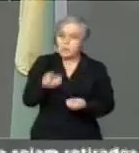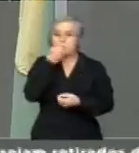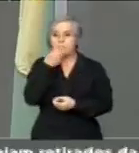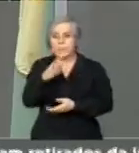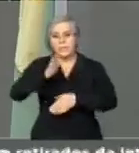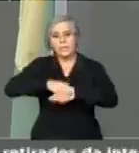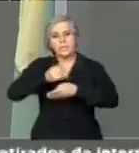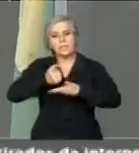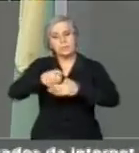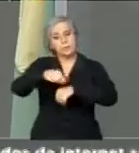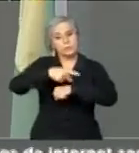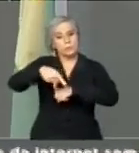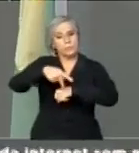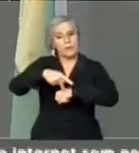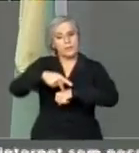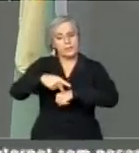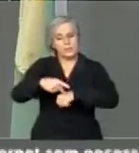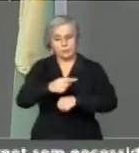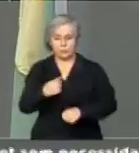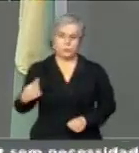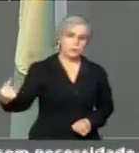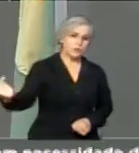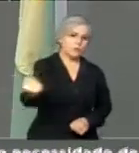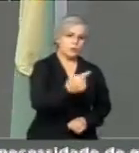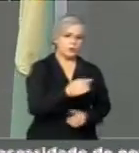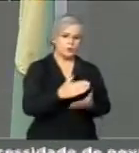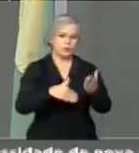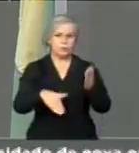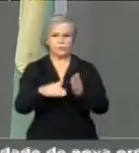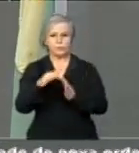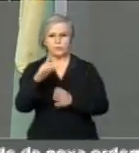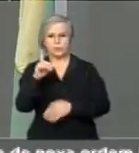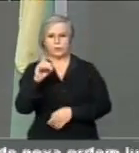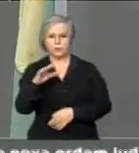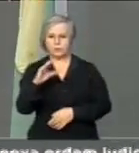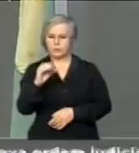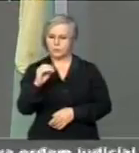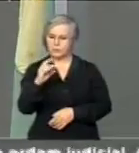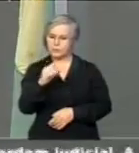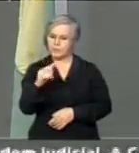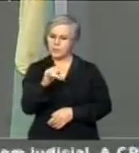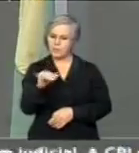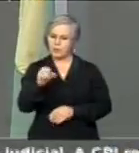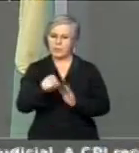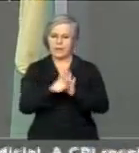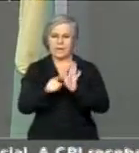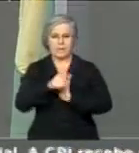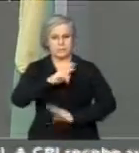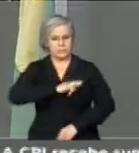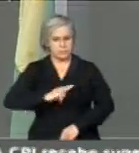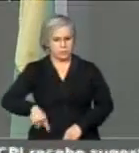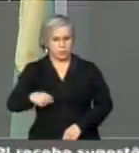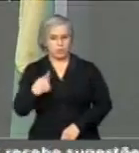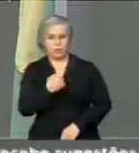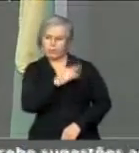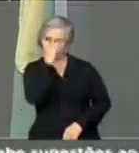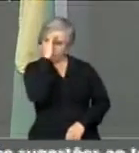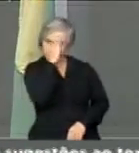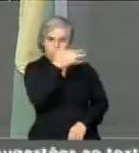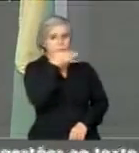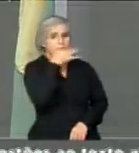país. Somos democratas, republicanos. Respeitamos a opinião dos outros, do adversário.